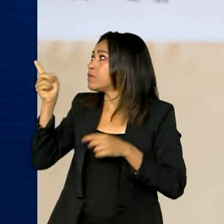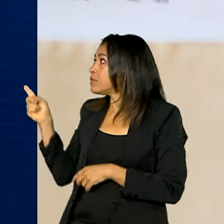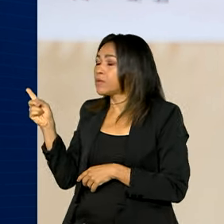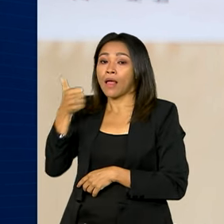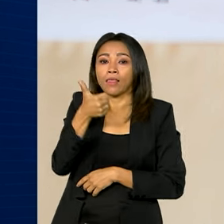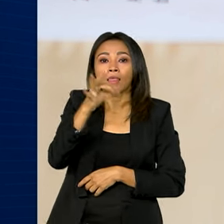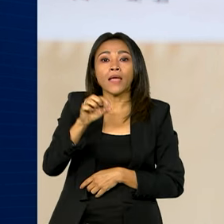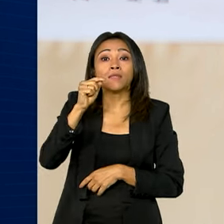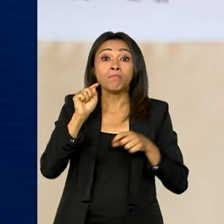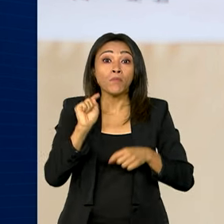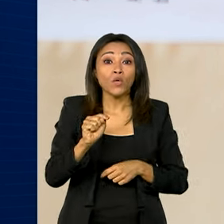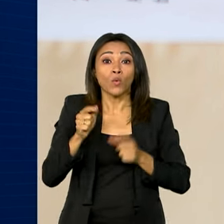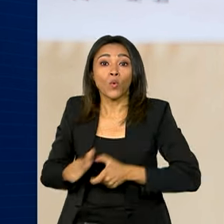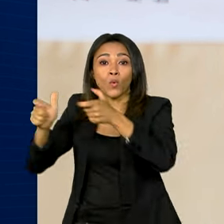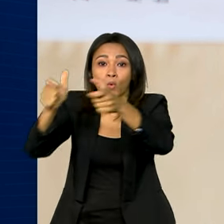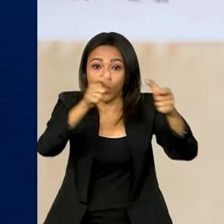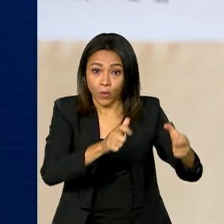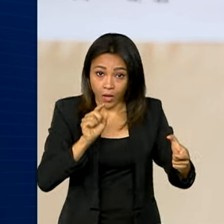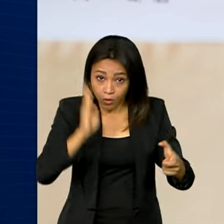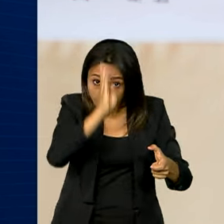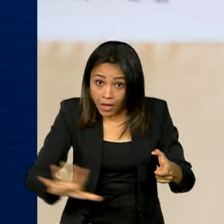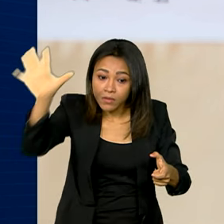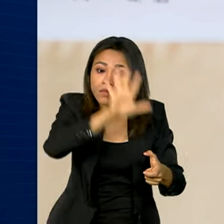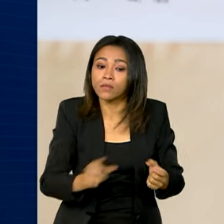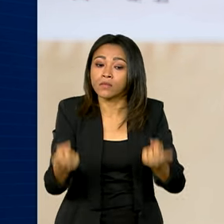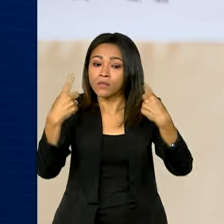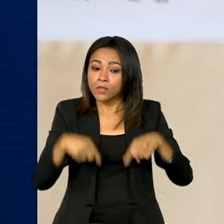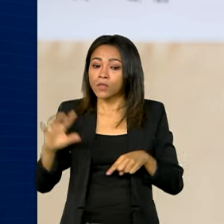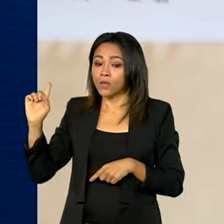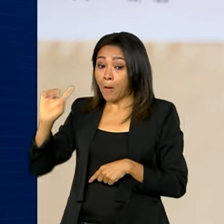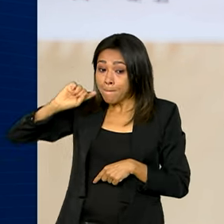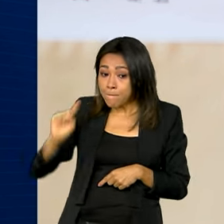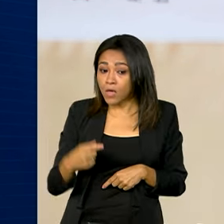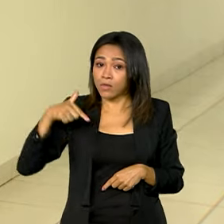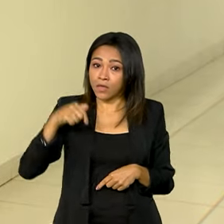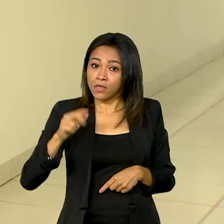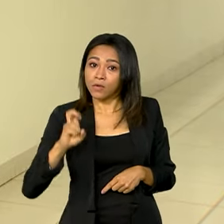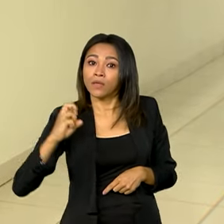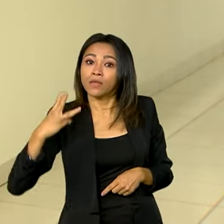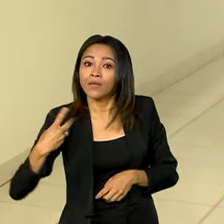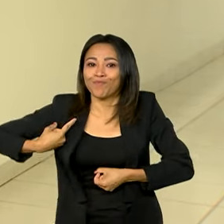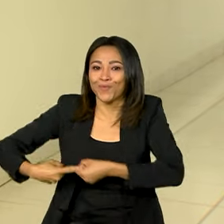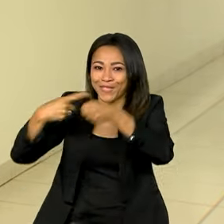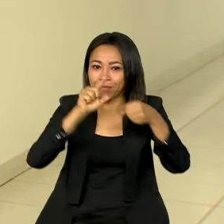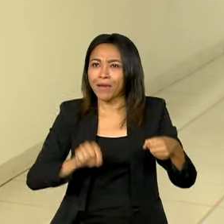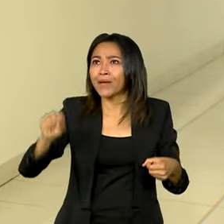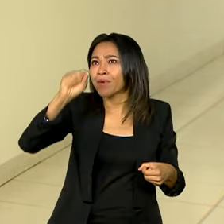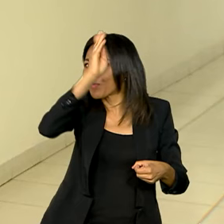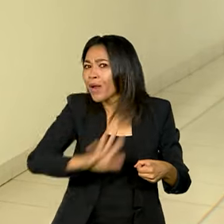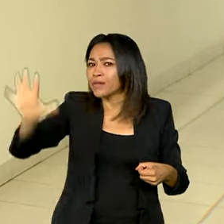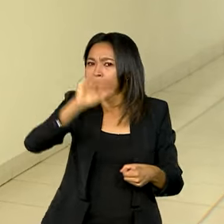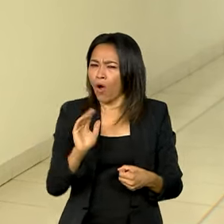locais de aplicação, em 1.753 municípios. Uma das novidades